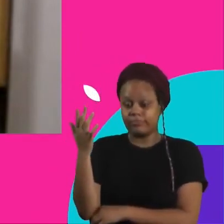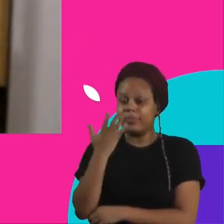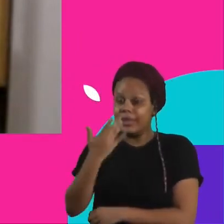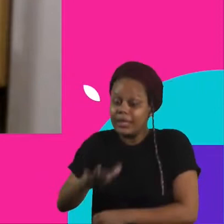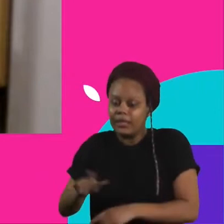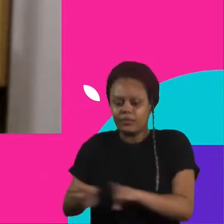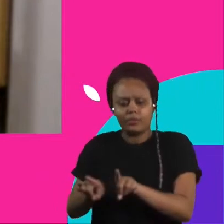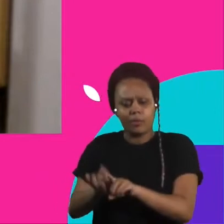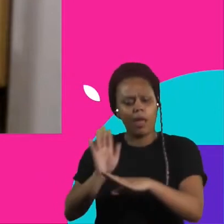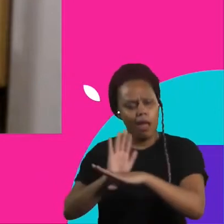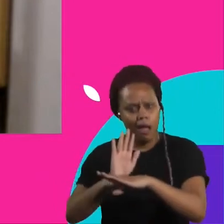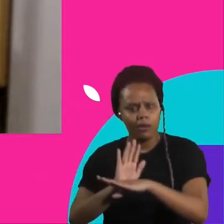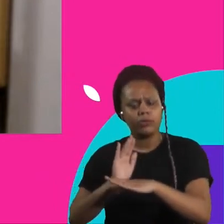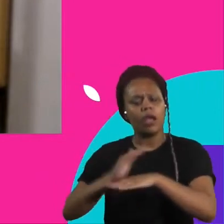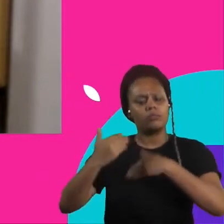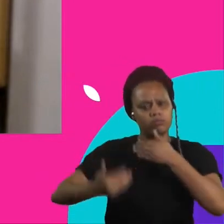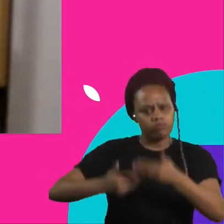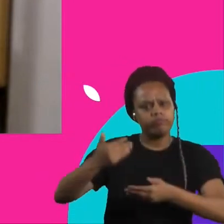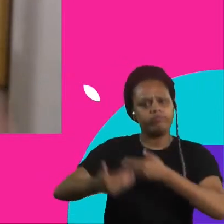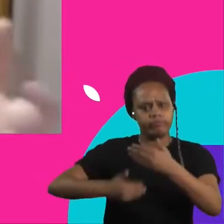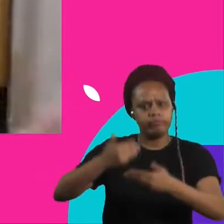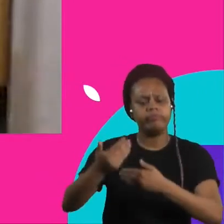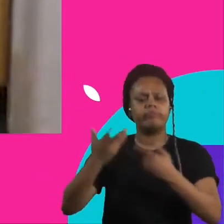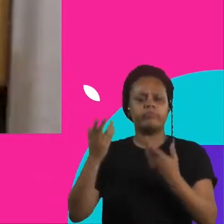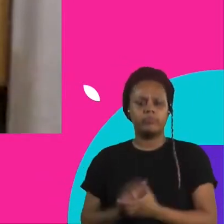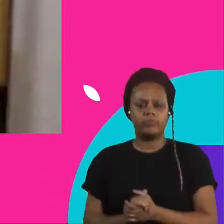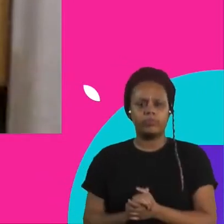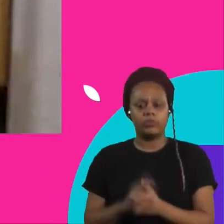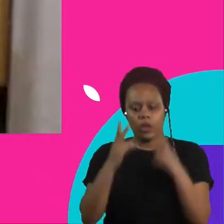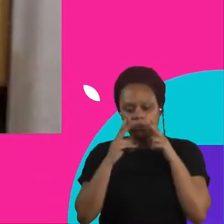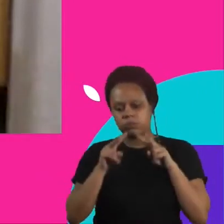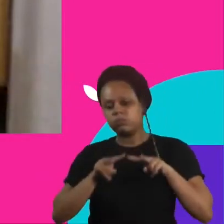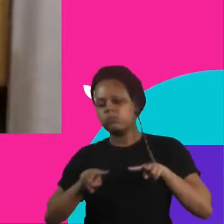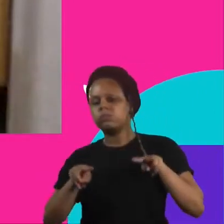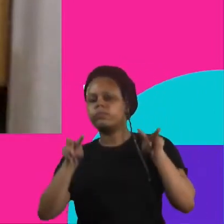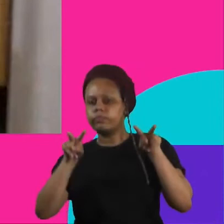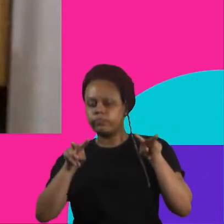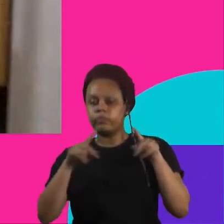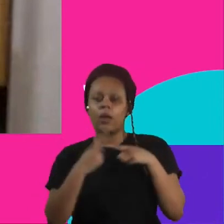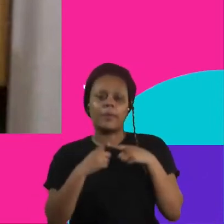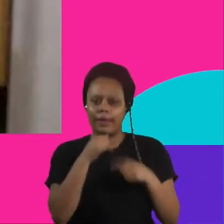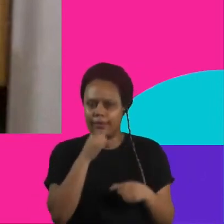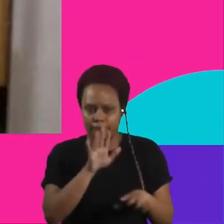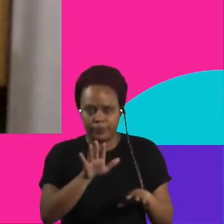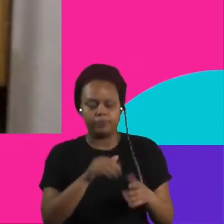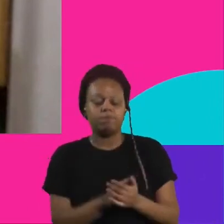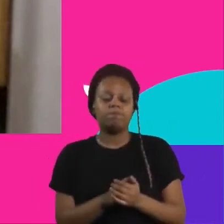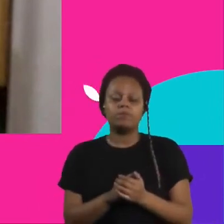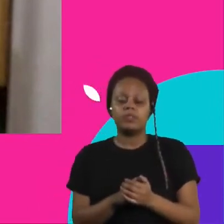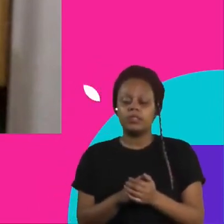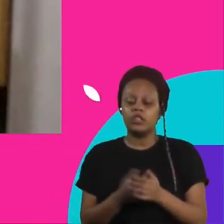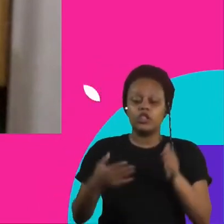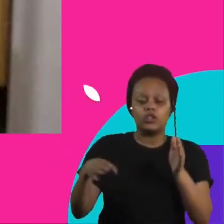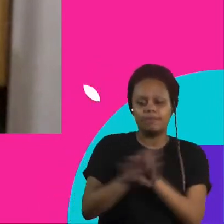processo de desenvolvimento, de olhar assim, porque afinal o que viesse ali de solução era para